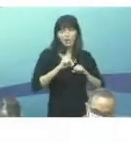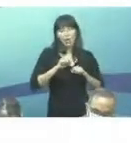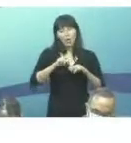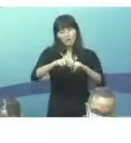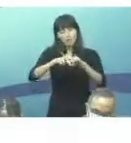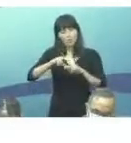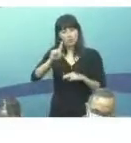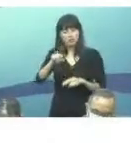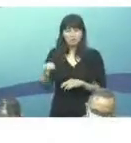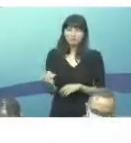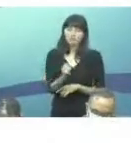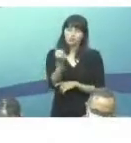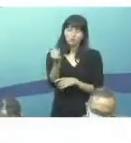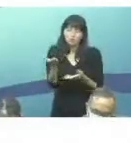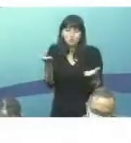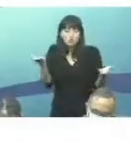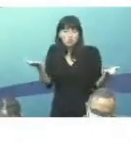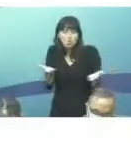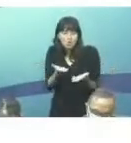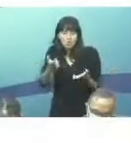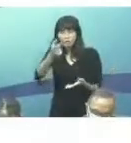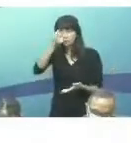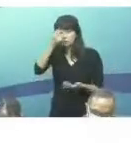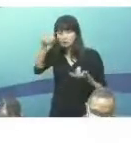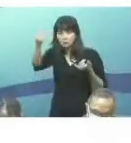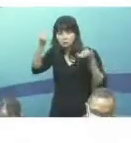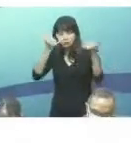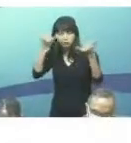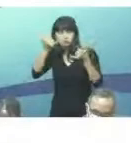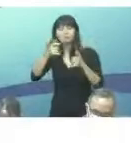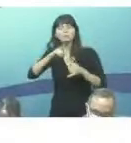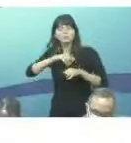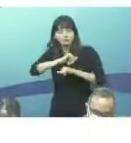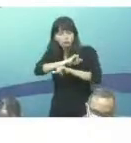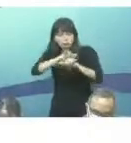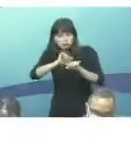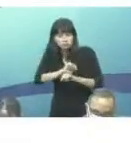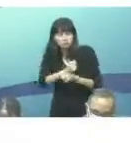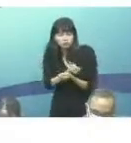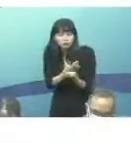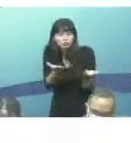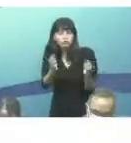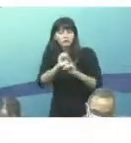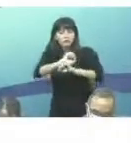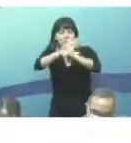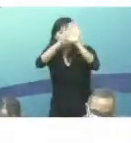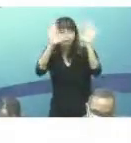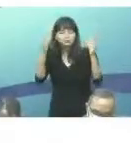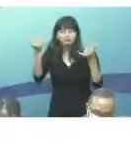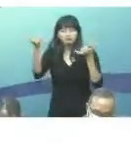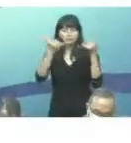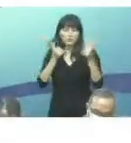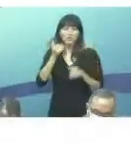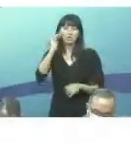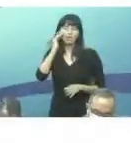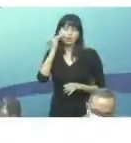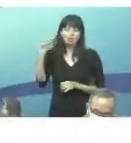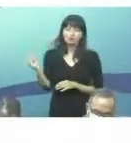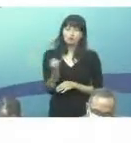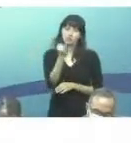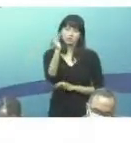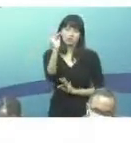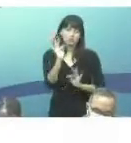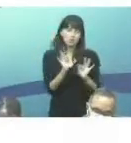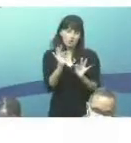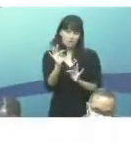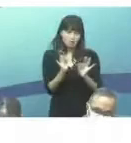hoje, daí a grande importância da conscientização de uma campanha cada vez mais clara da importância do tratamento para a tuberculose.